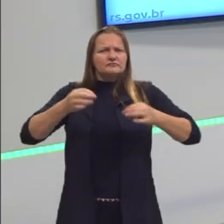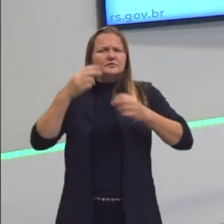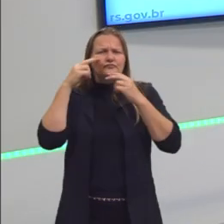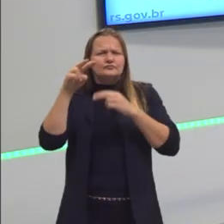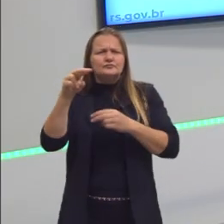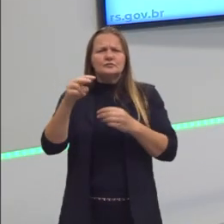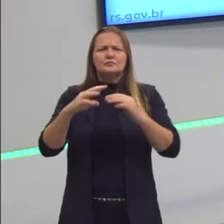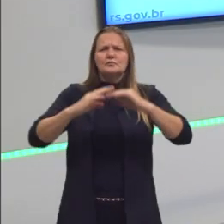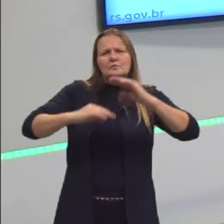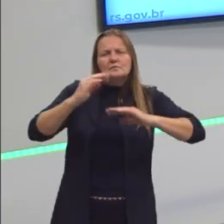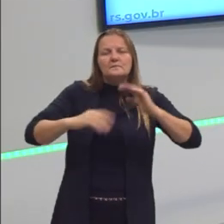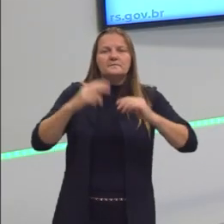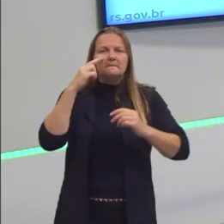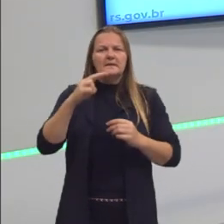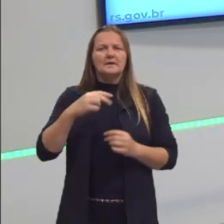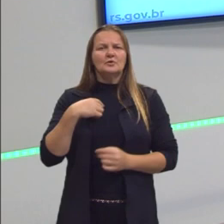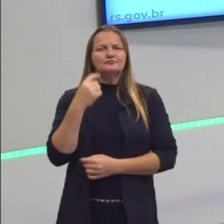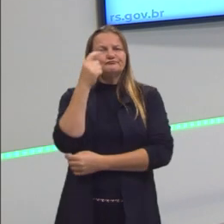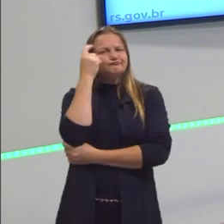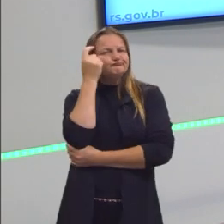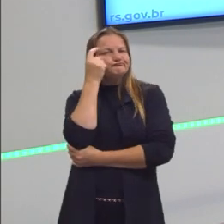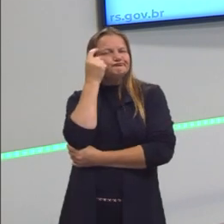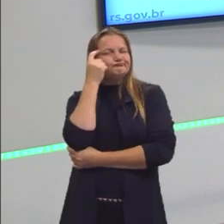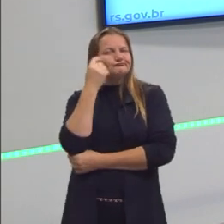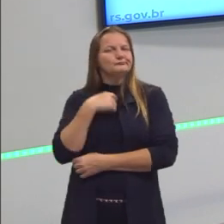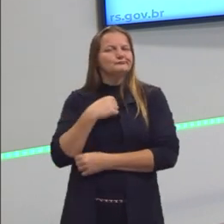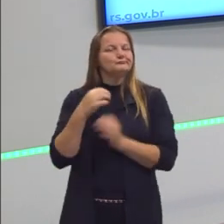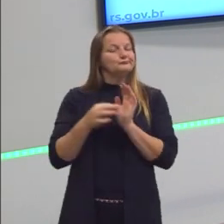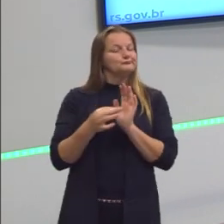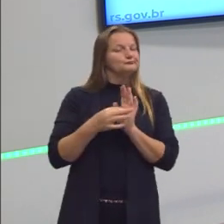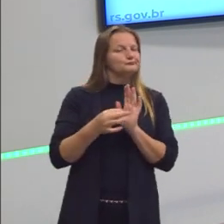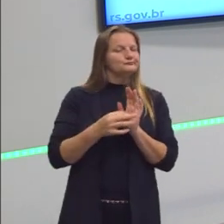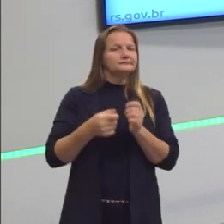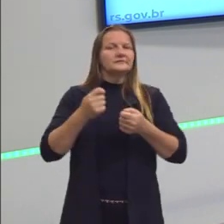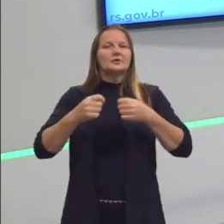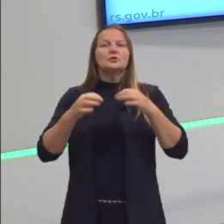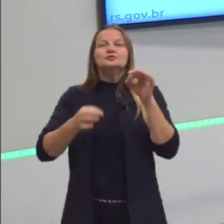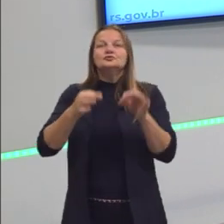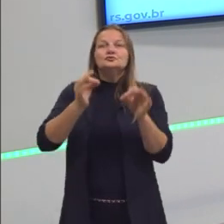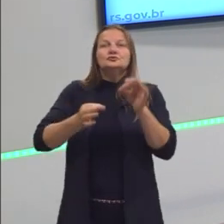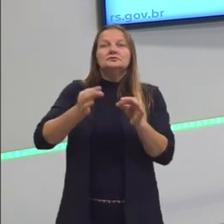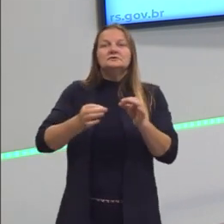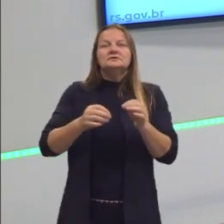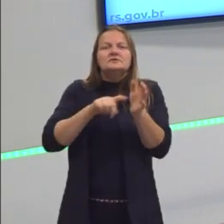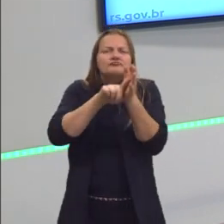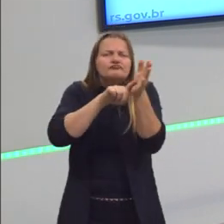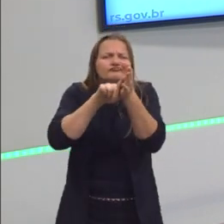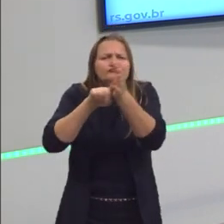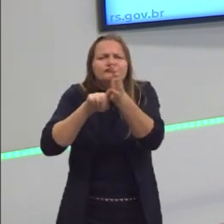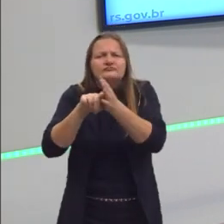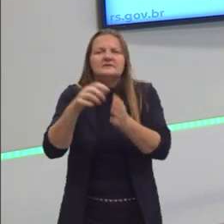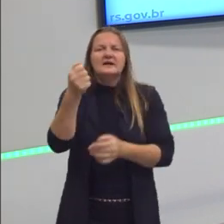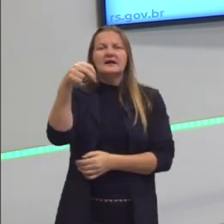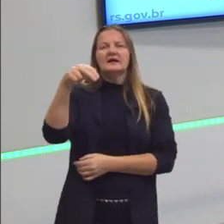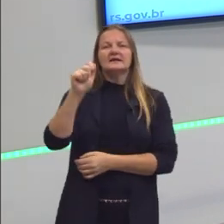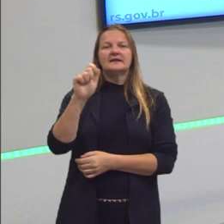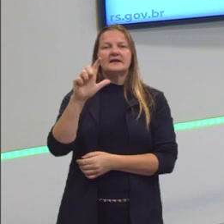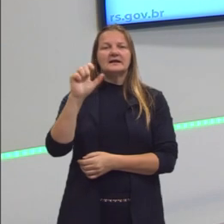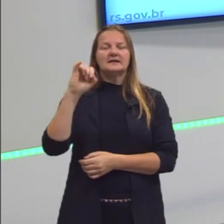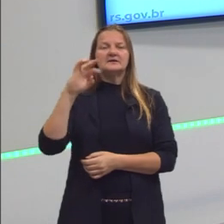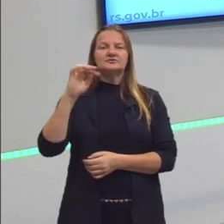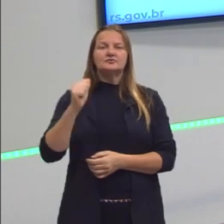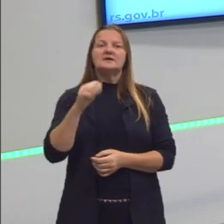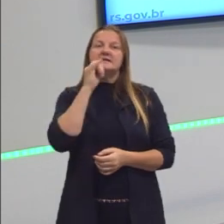gente emite juízos. Juízo de realidade é um juízo analítico. Por exemplo, este